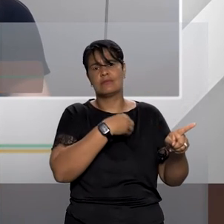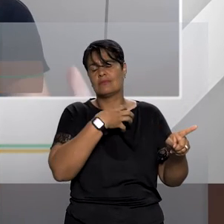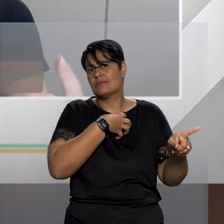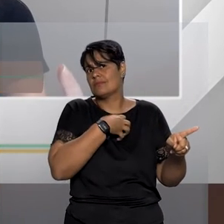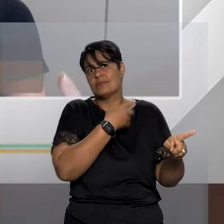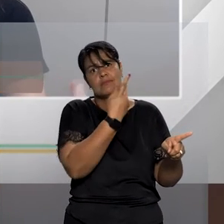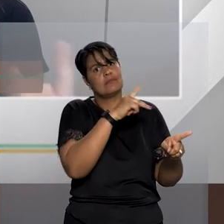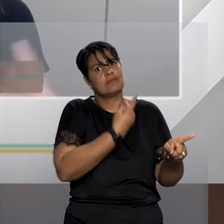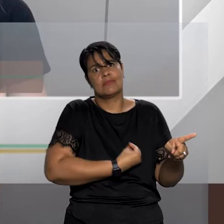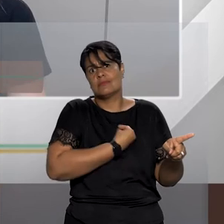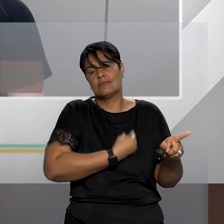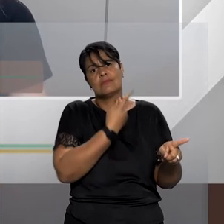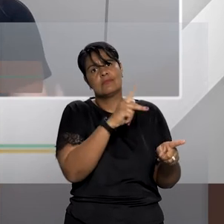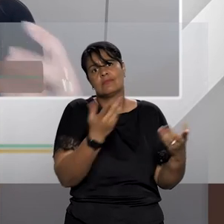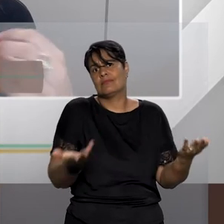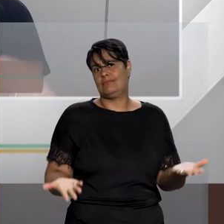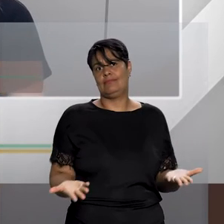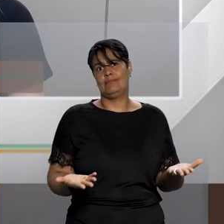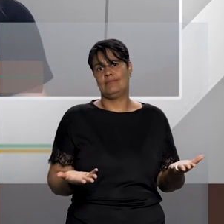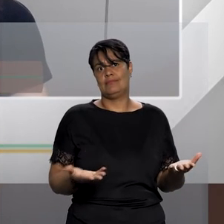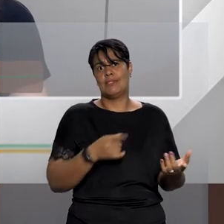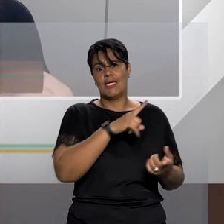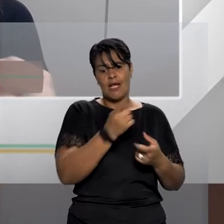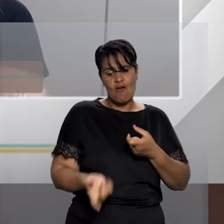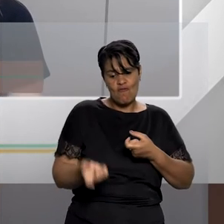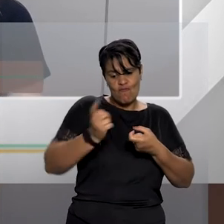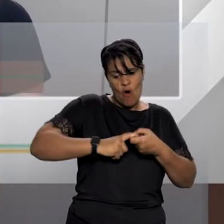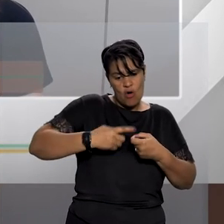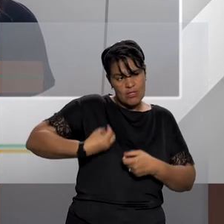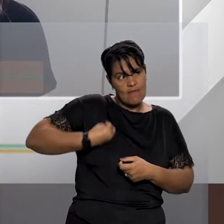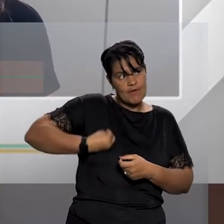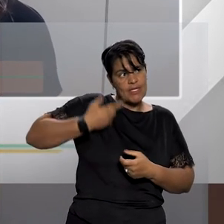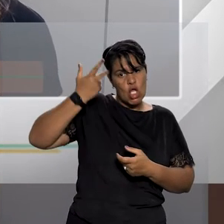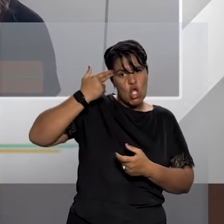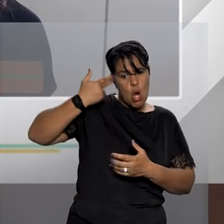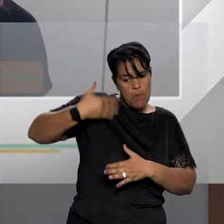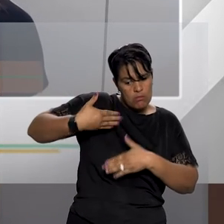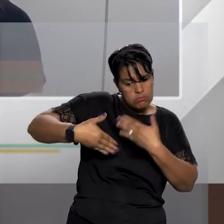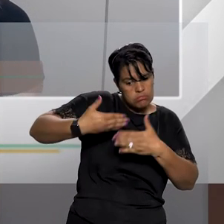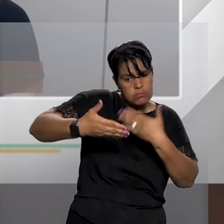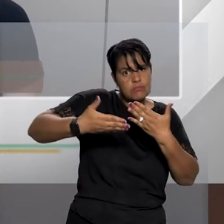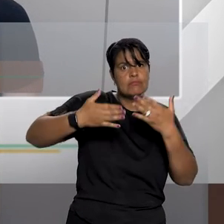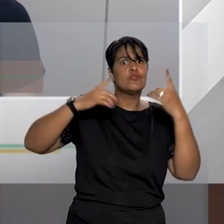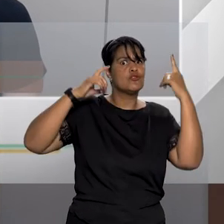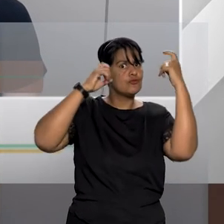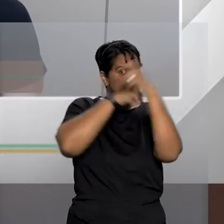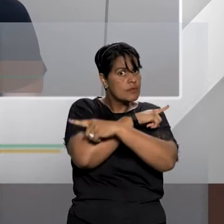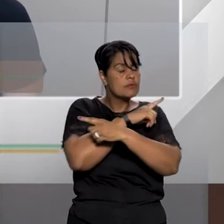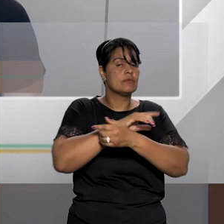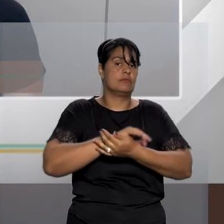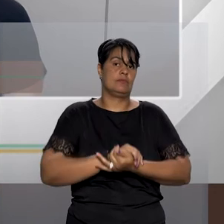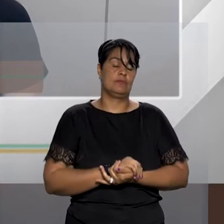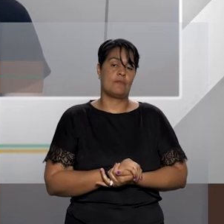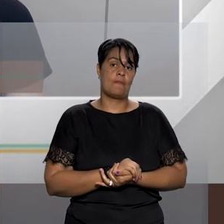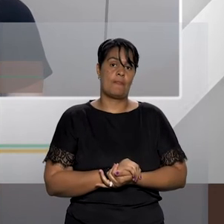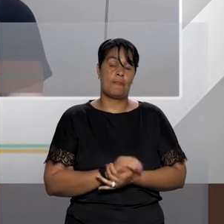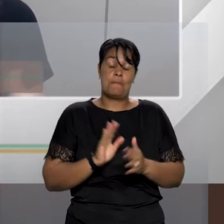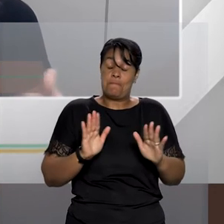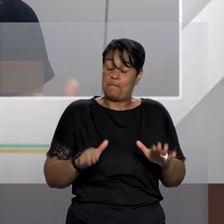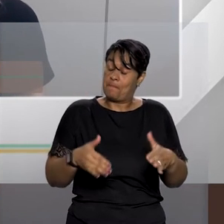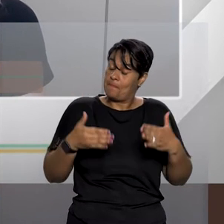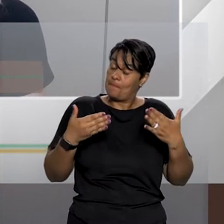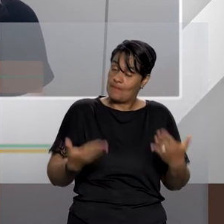realmente começar reiniciar se reorganizar se reestruturar na vida então é levado em